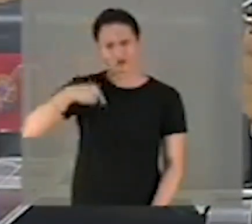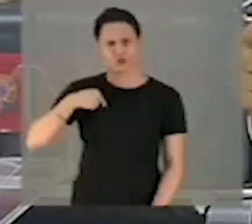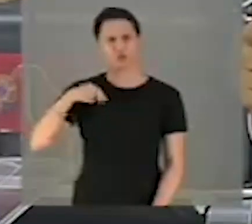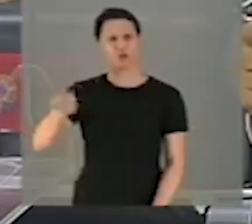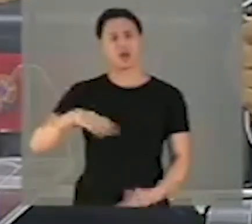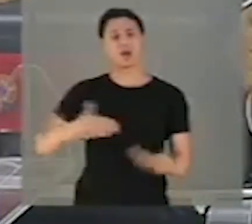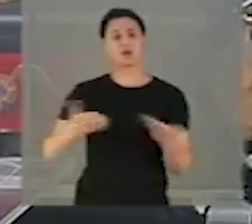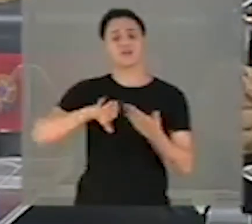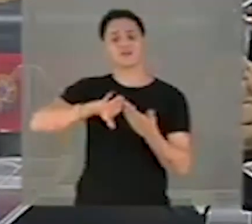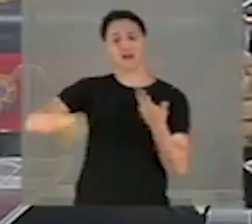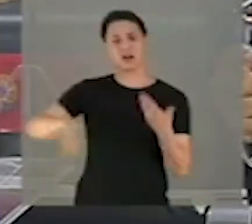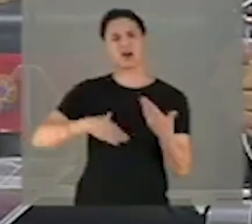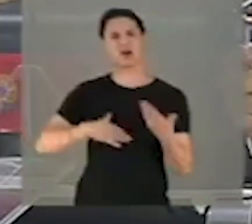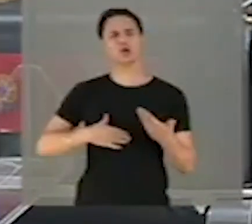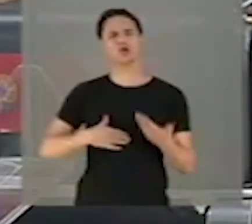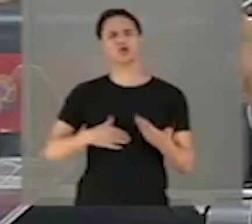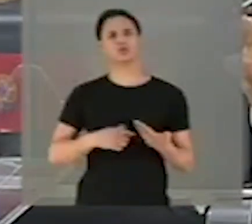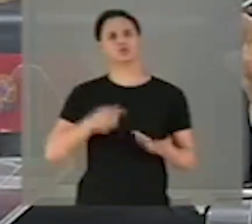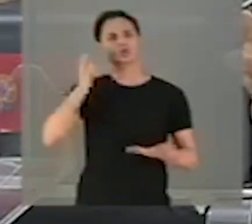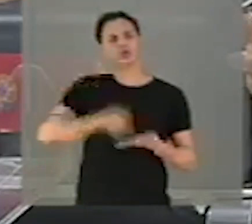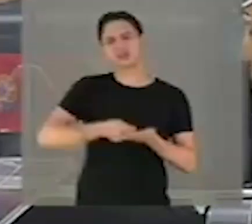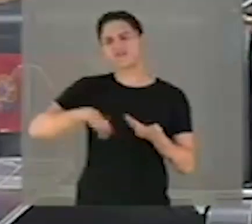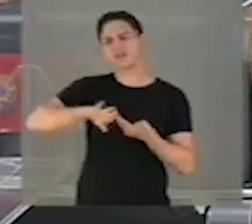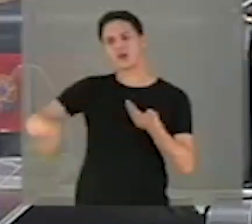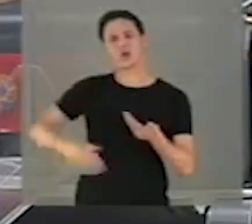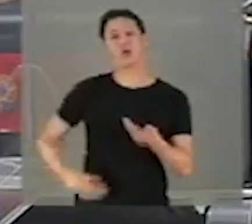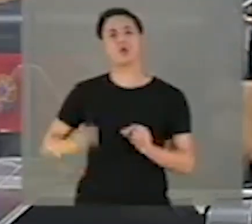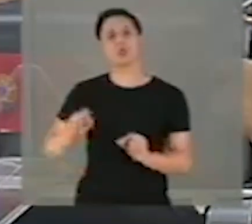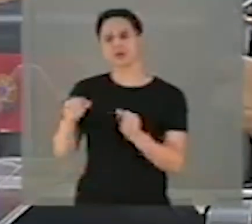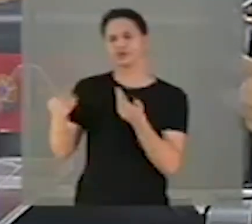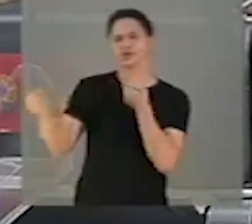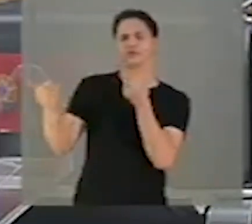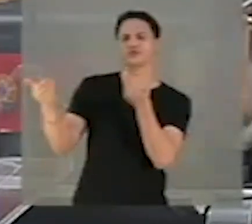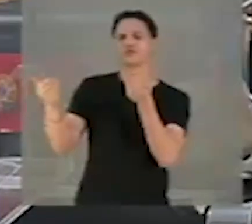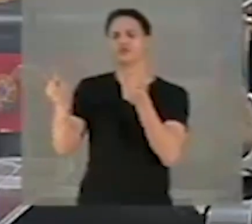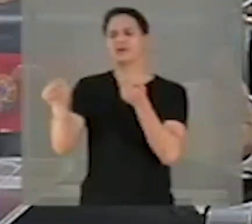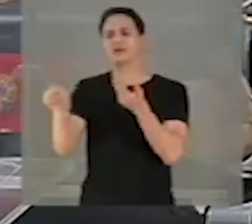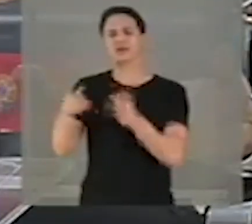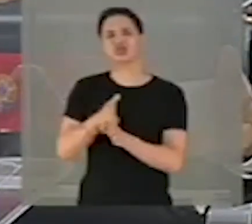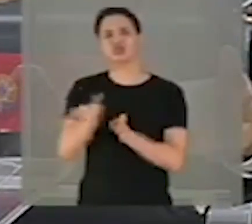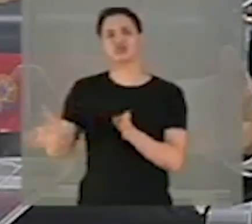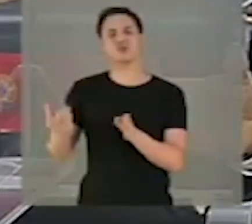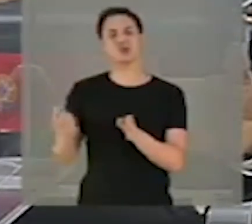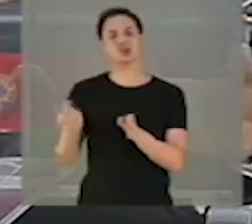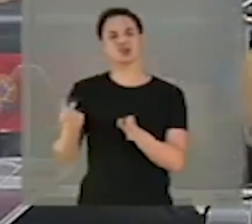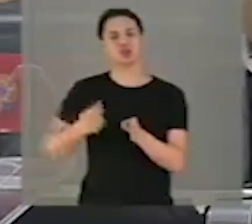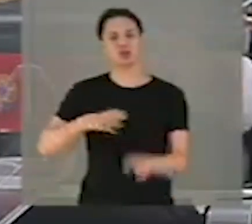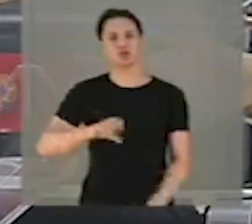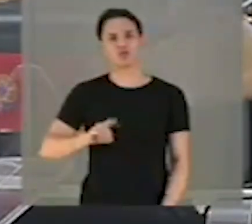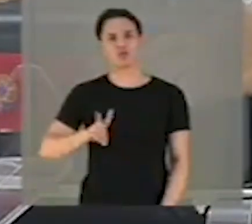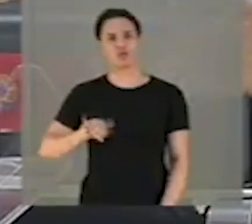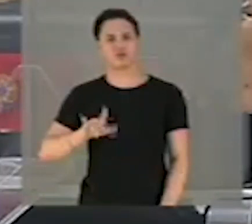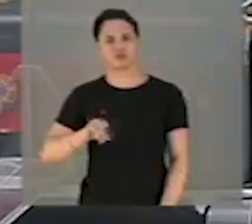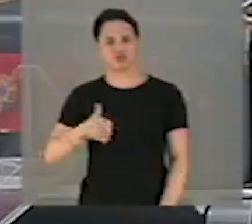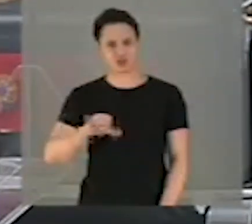afastado pelo Tribunal de Justiça por suspeita de desvios de recursos da Covid-19 e houve